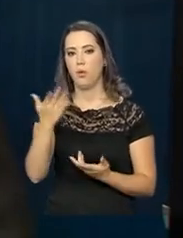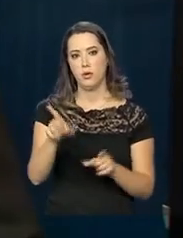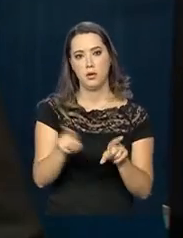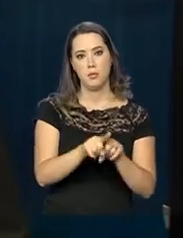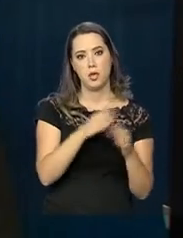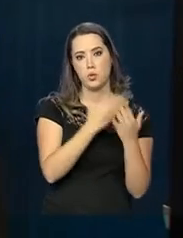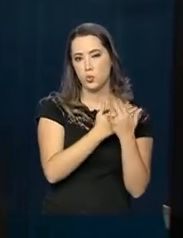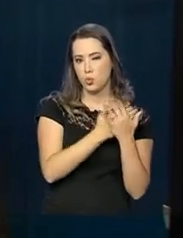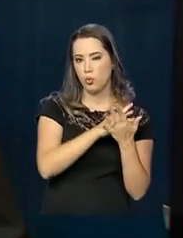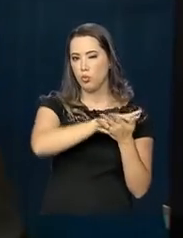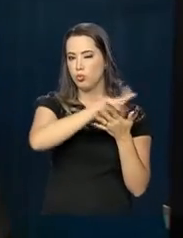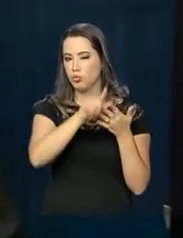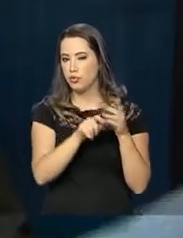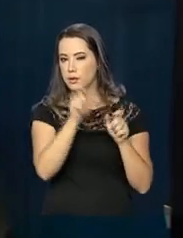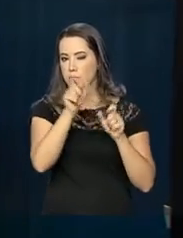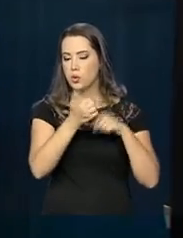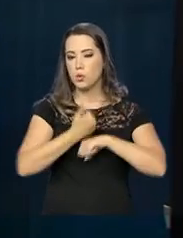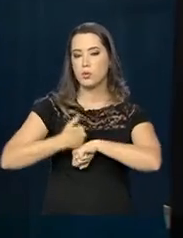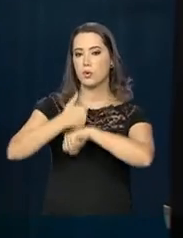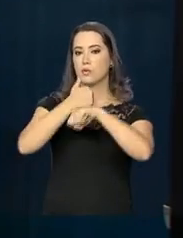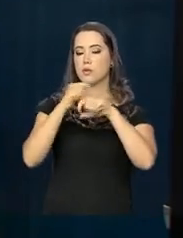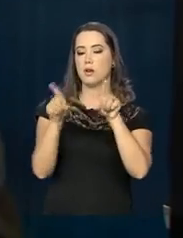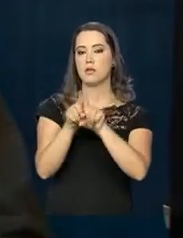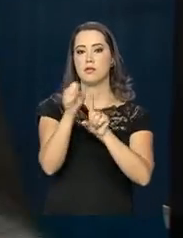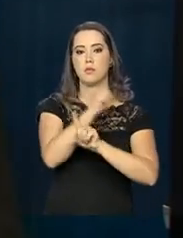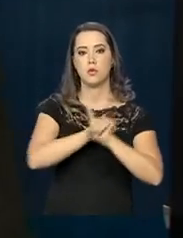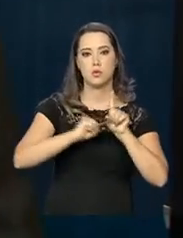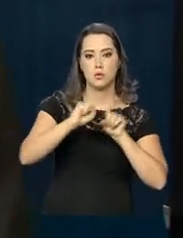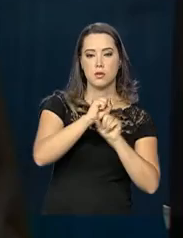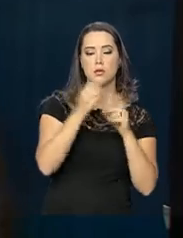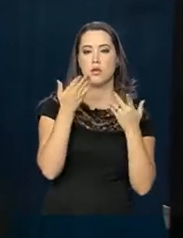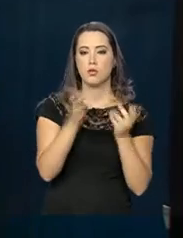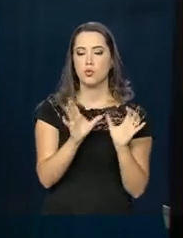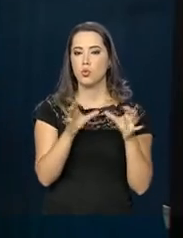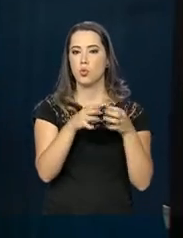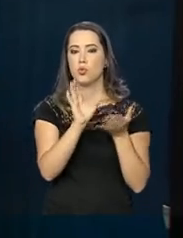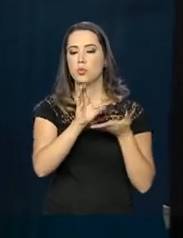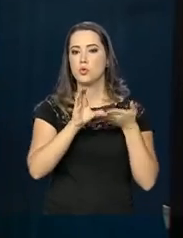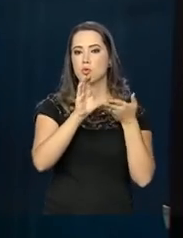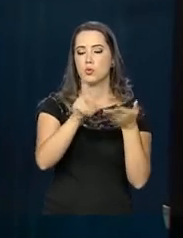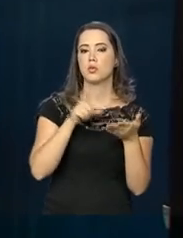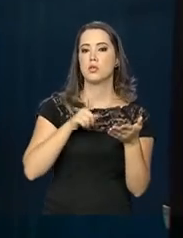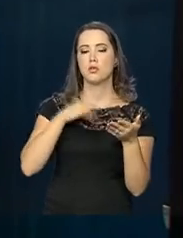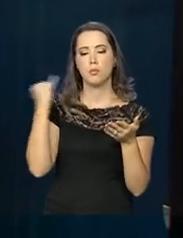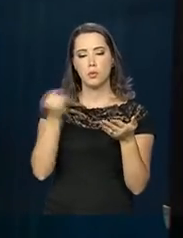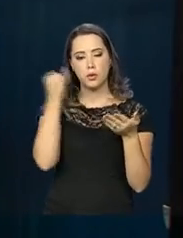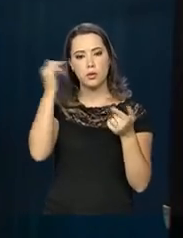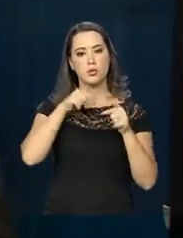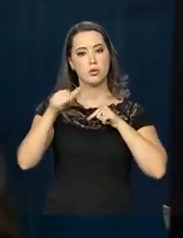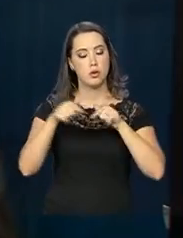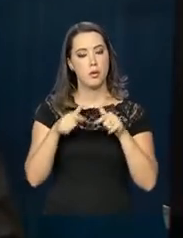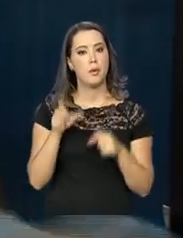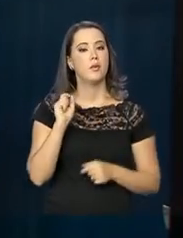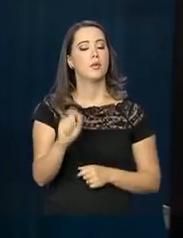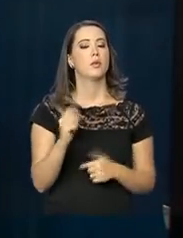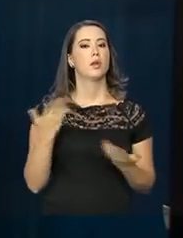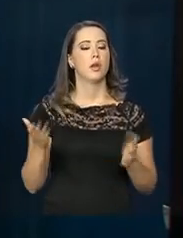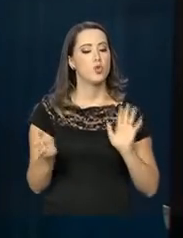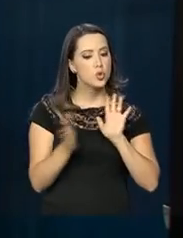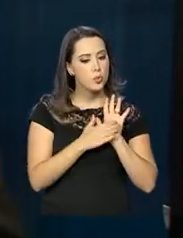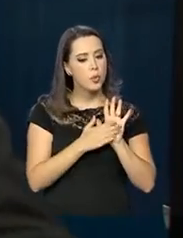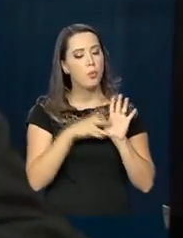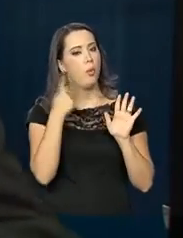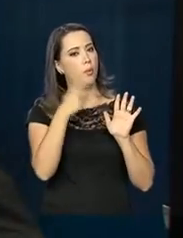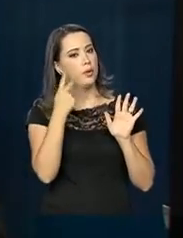academia, especialistas e também da sociedade civil. E esse conselho vai ter o papel justamente aí de fazer, de propor